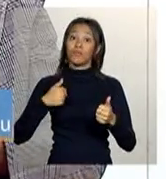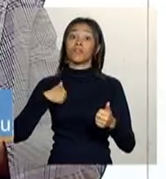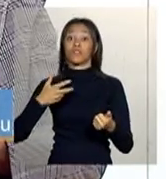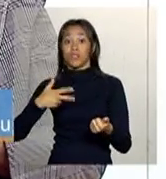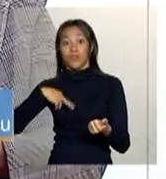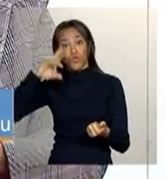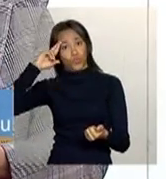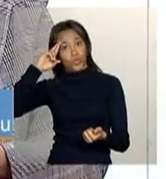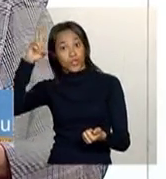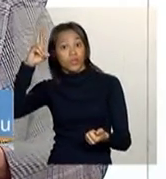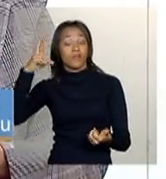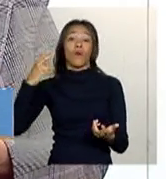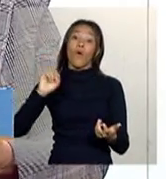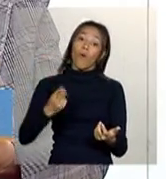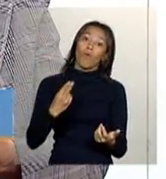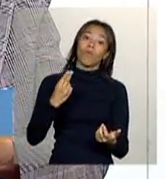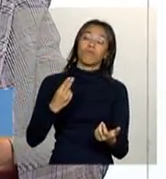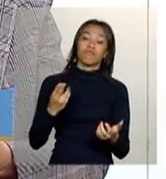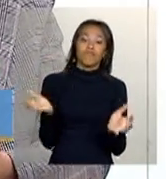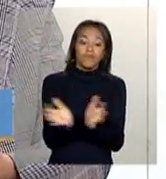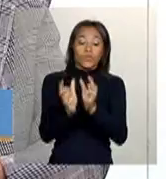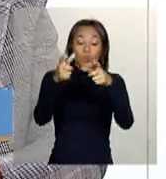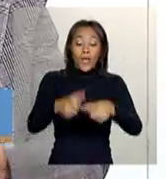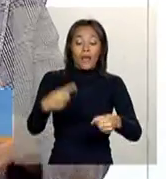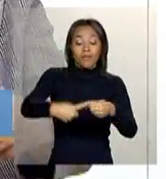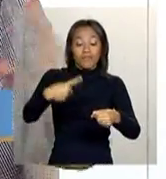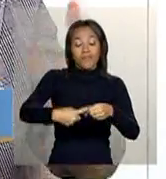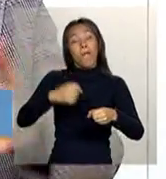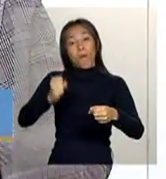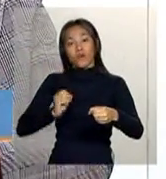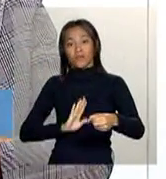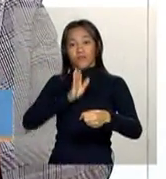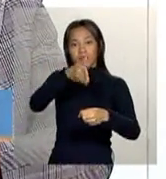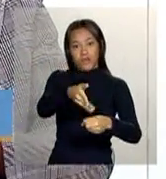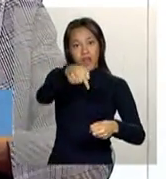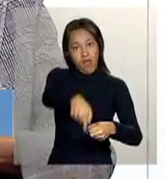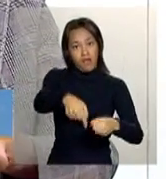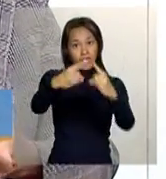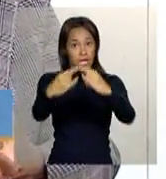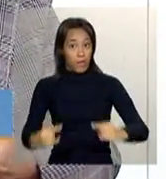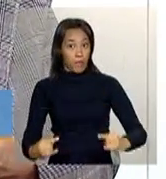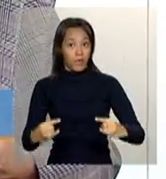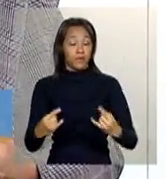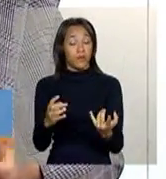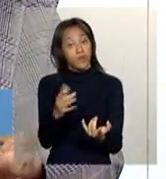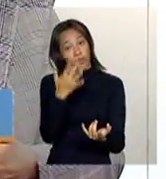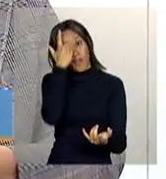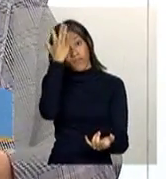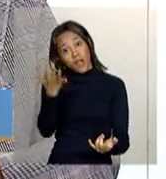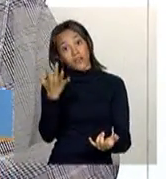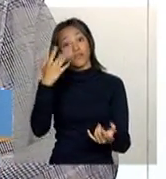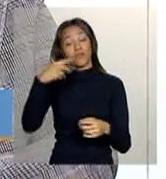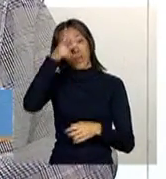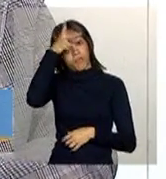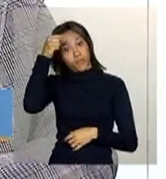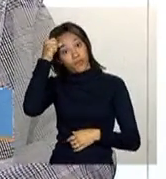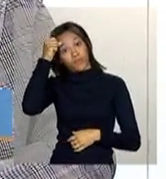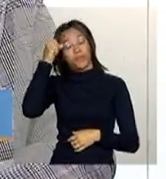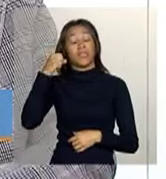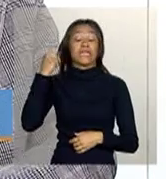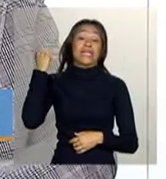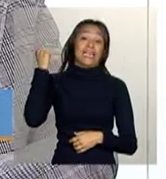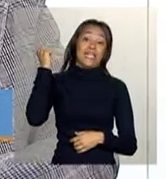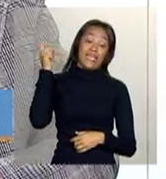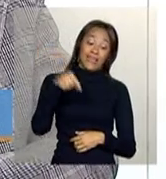nesse caso, o ideal é que a gestão municipal se desloque até o acampamento, porque eles estão agrupados. Então, é mais fácil a gestão municipal, e eles estão em situação de grande